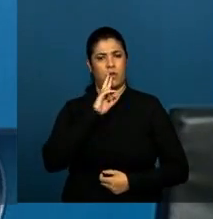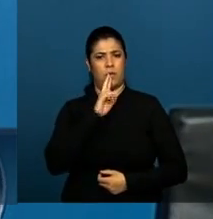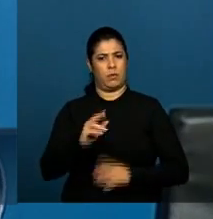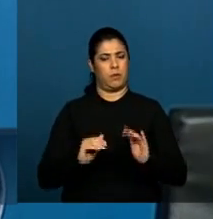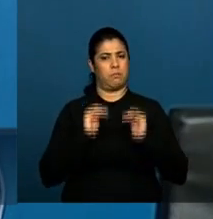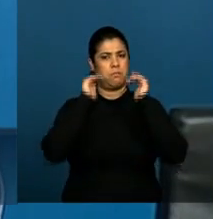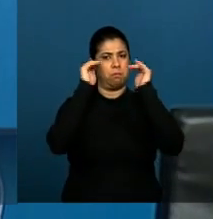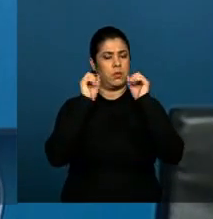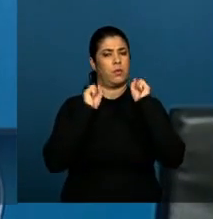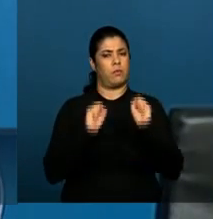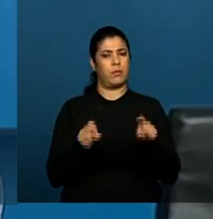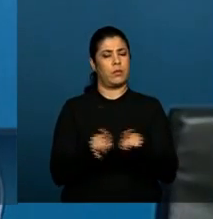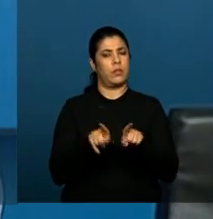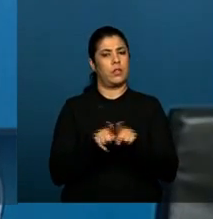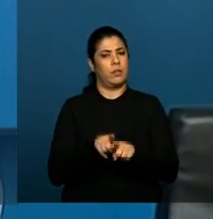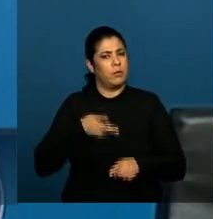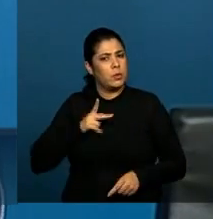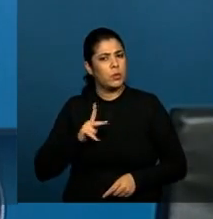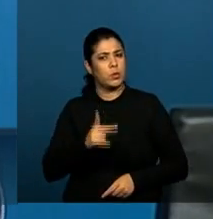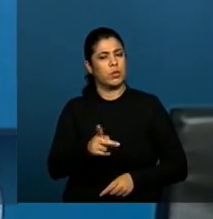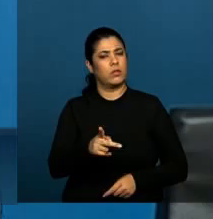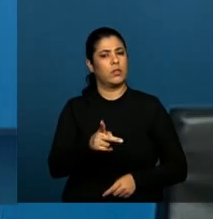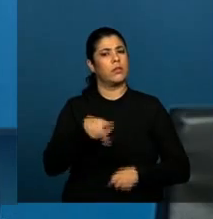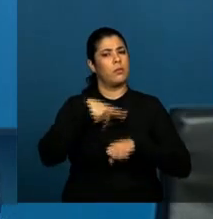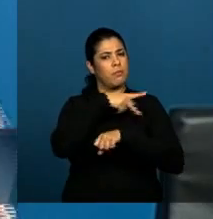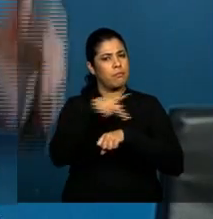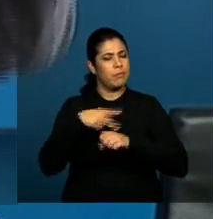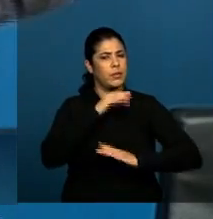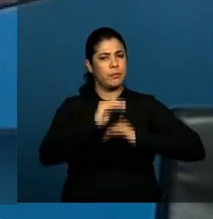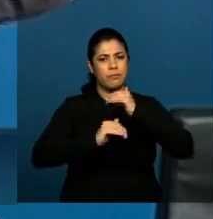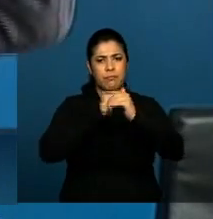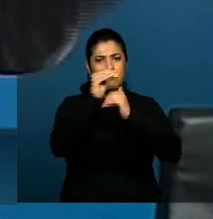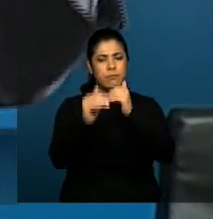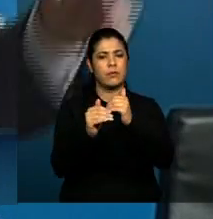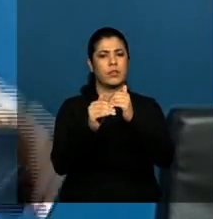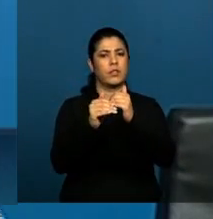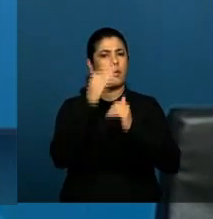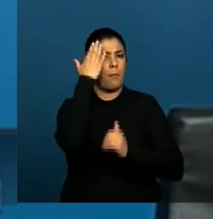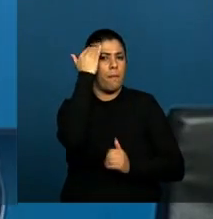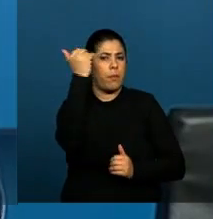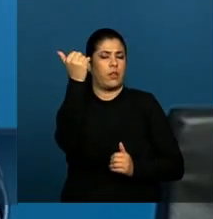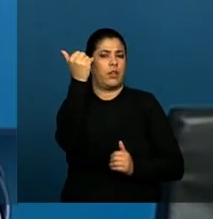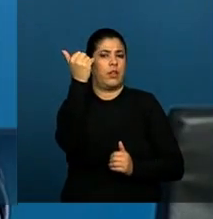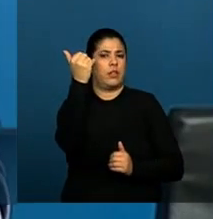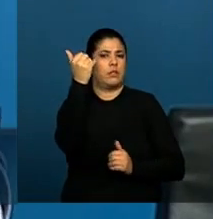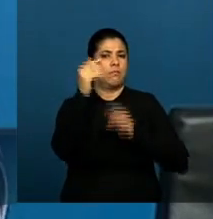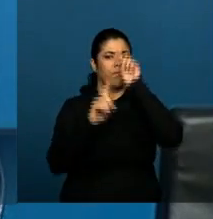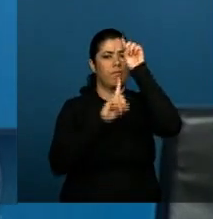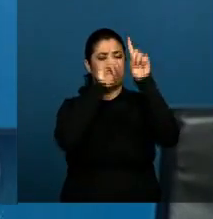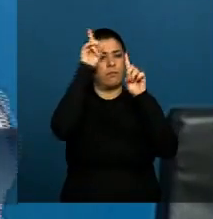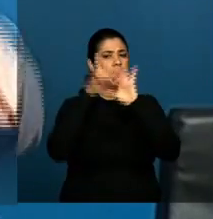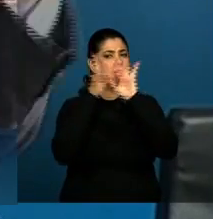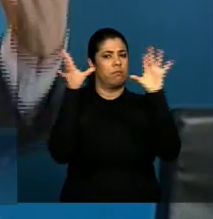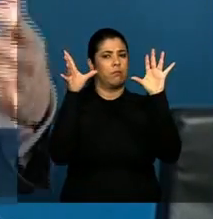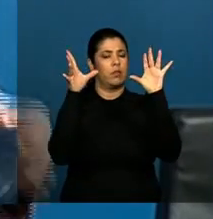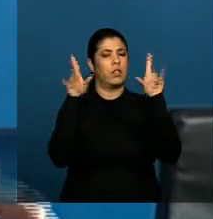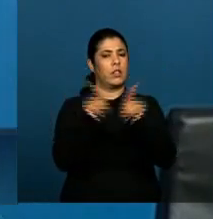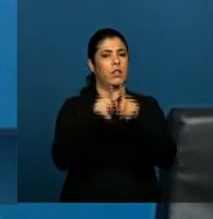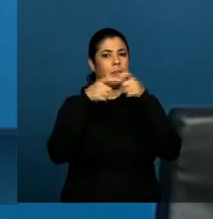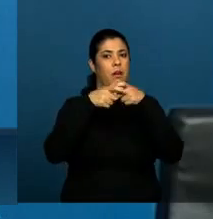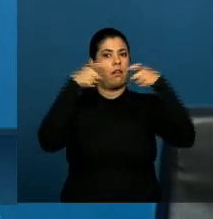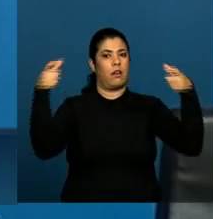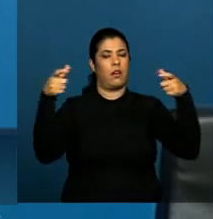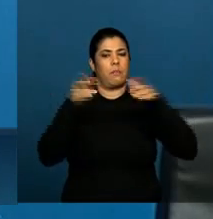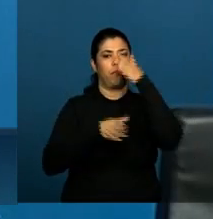justamente para que possamos continuar a ser um país que se desenvolve modernamente, democraticamente e com a ampla